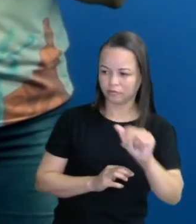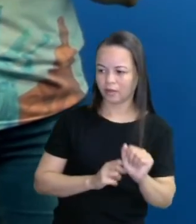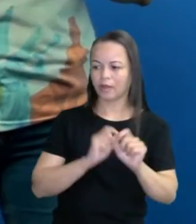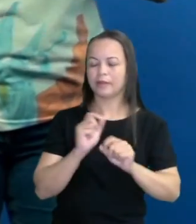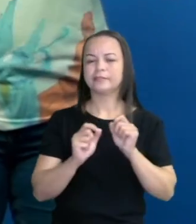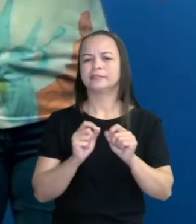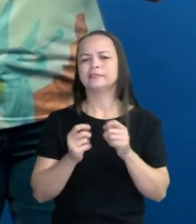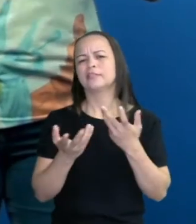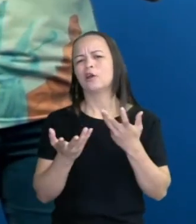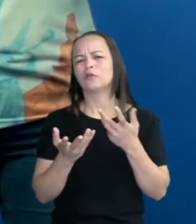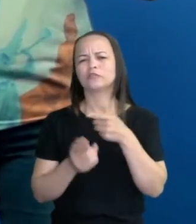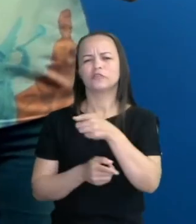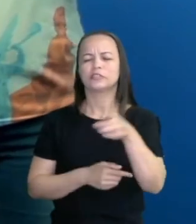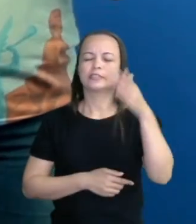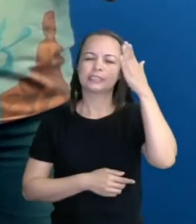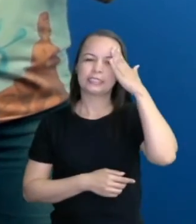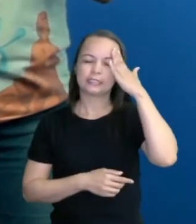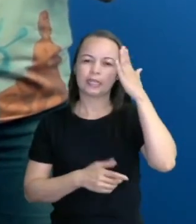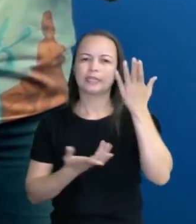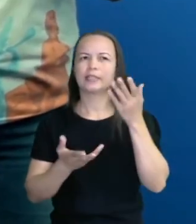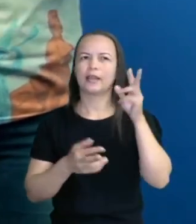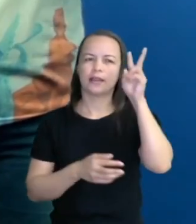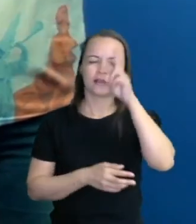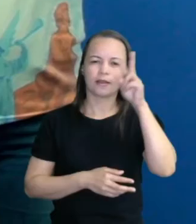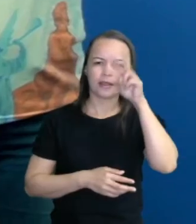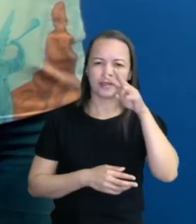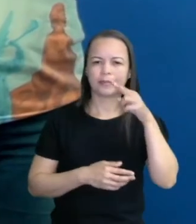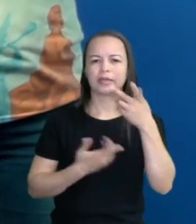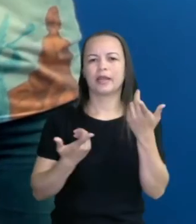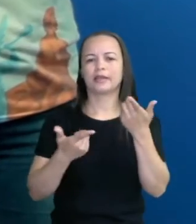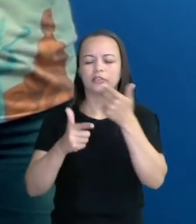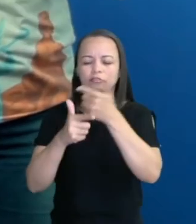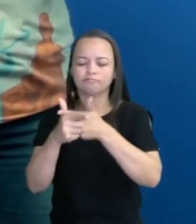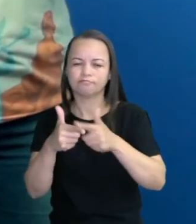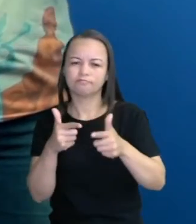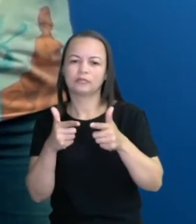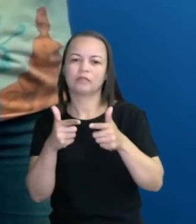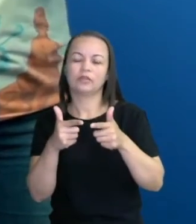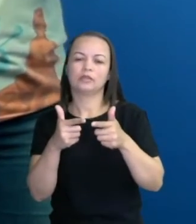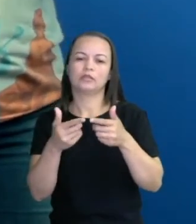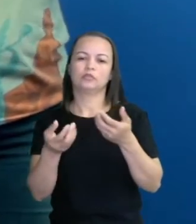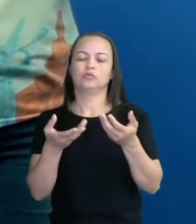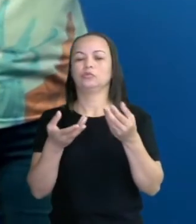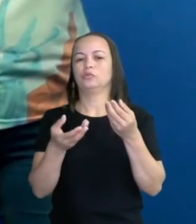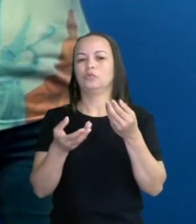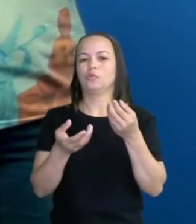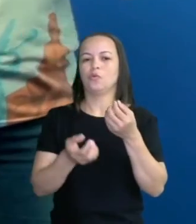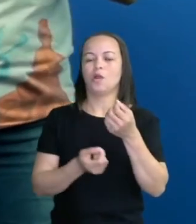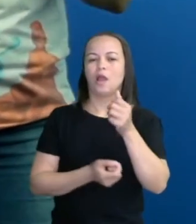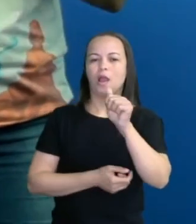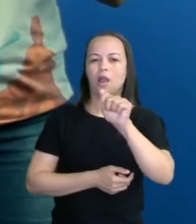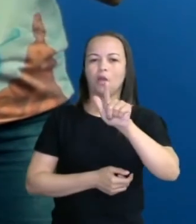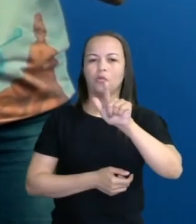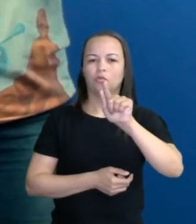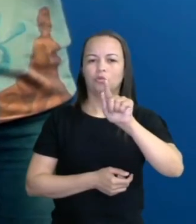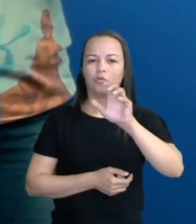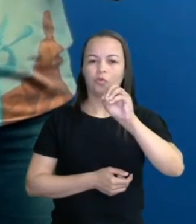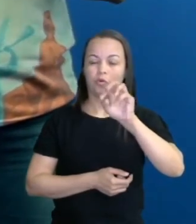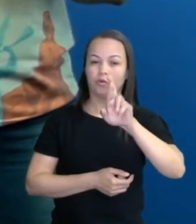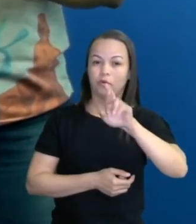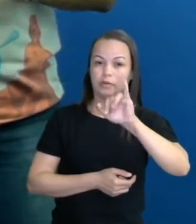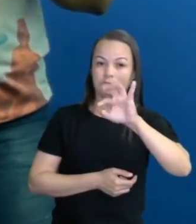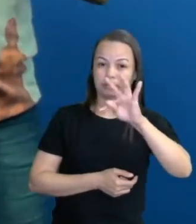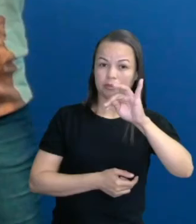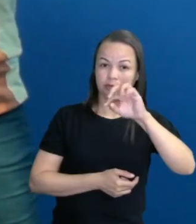quero que você compreenda e relembre a questão de divisão através do algoritmo, mas a gente fazendo aí um